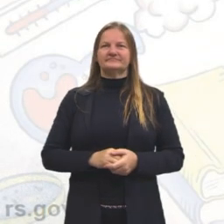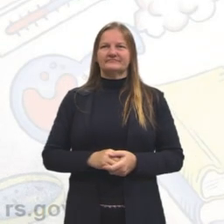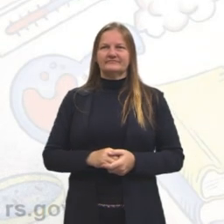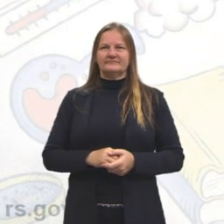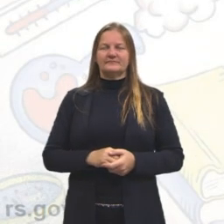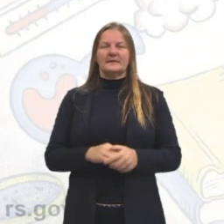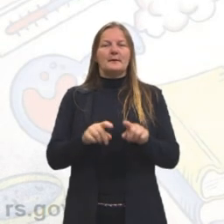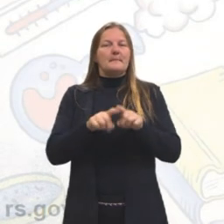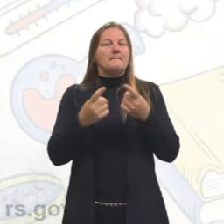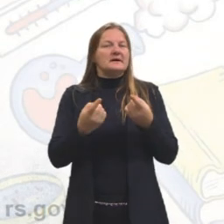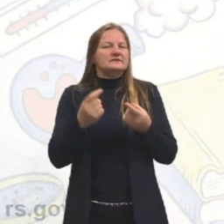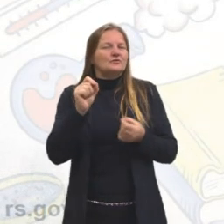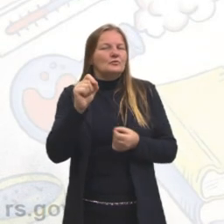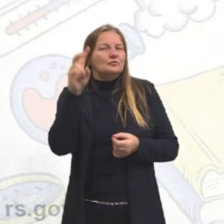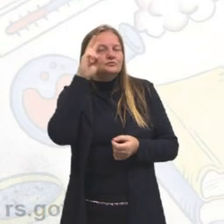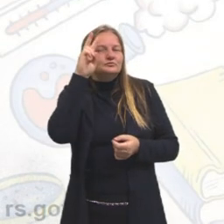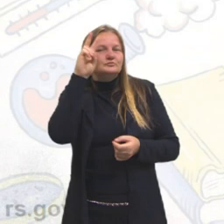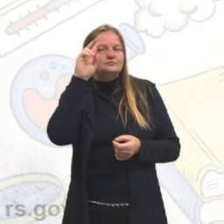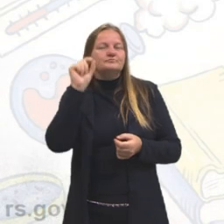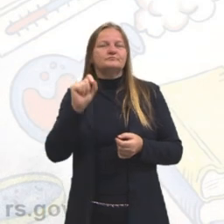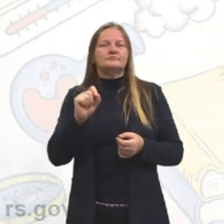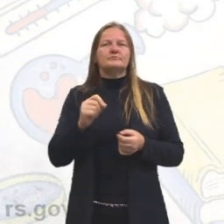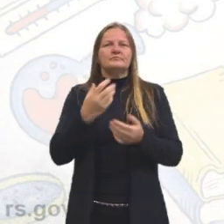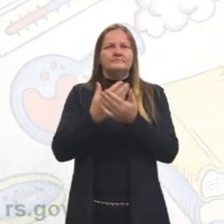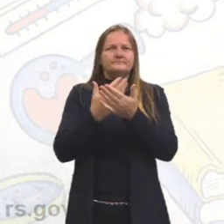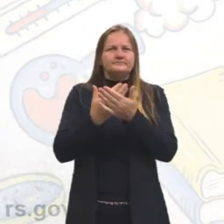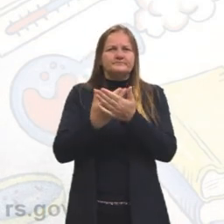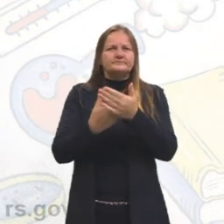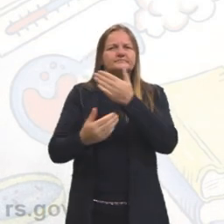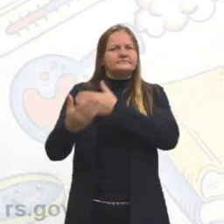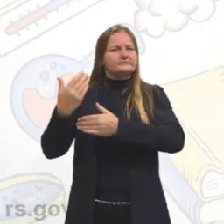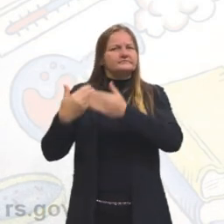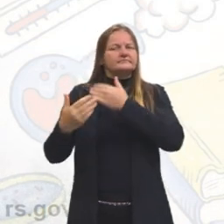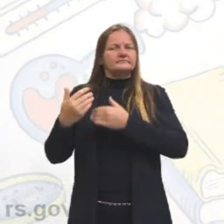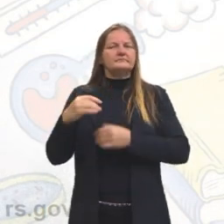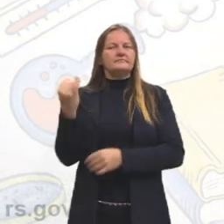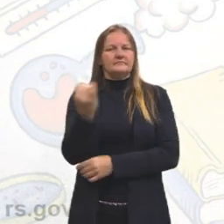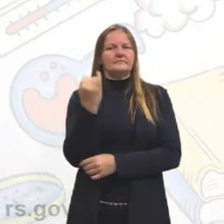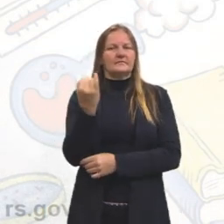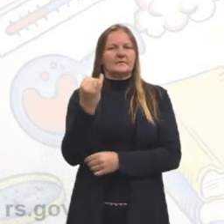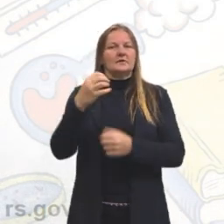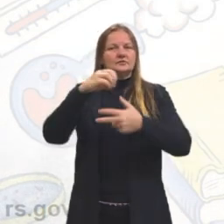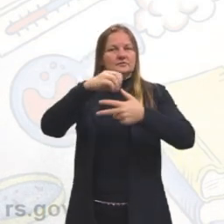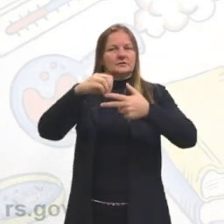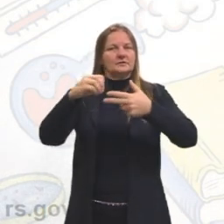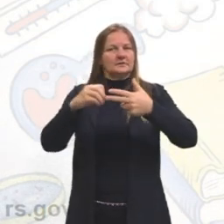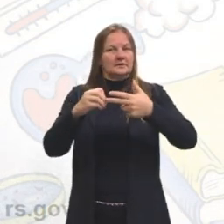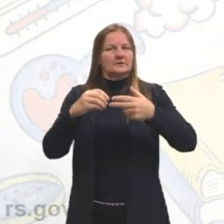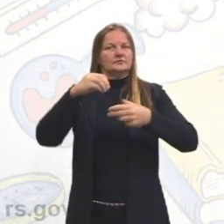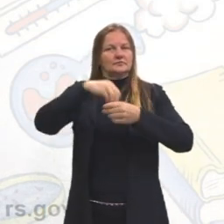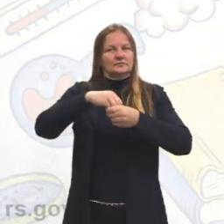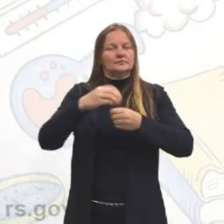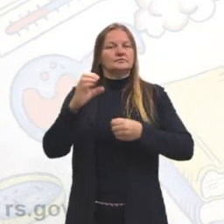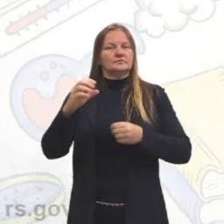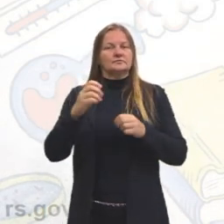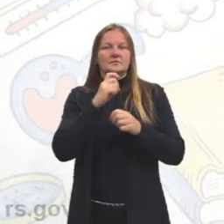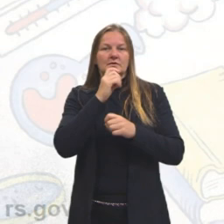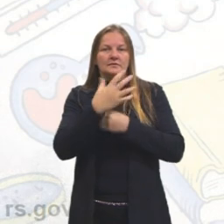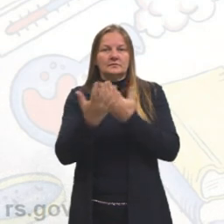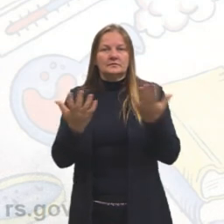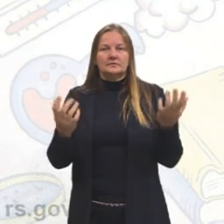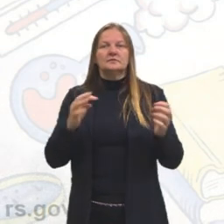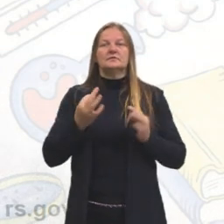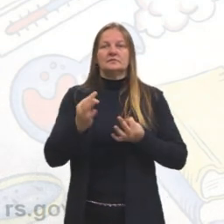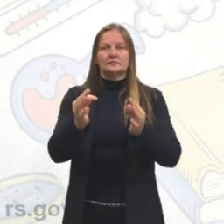Bom, para relembrar, eu já falei em outras aulas, mas é bem importante isso no ENEM, nas áreas das ciências da natureza e